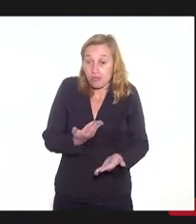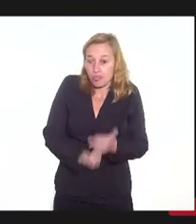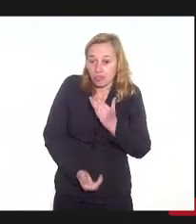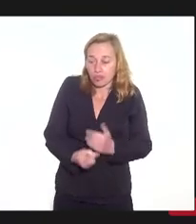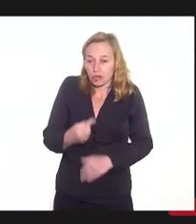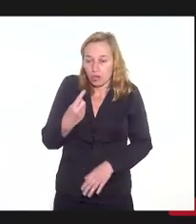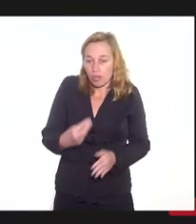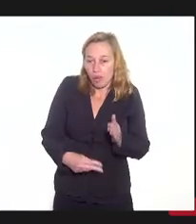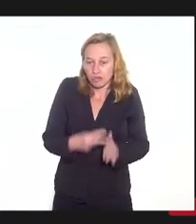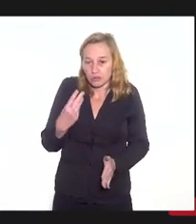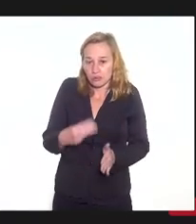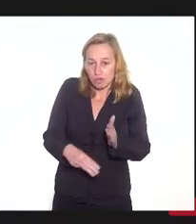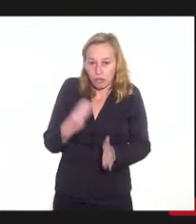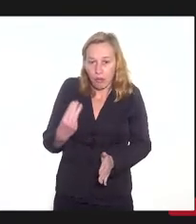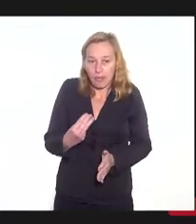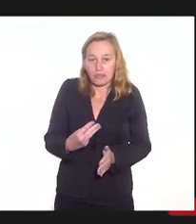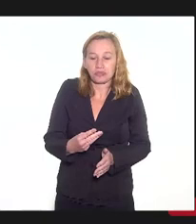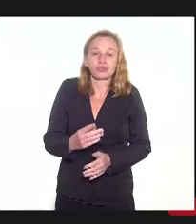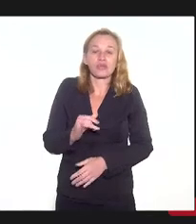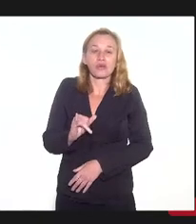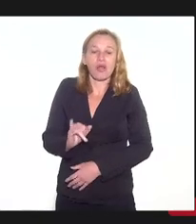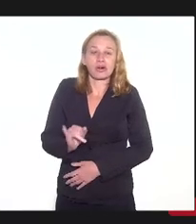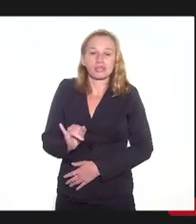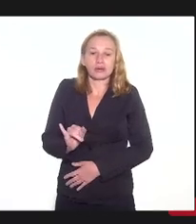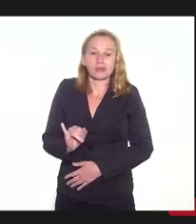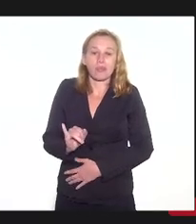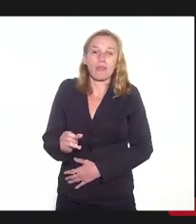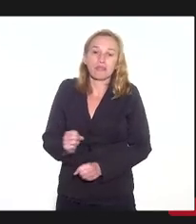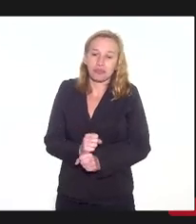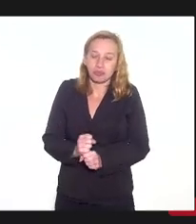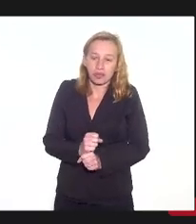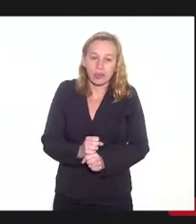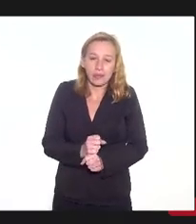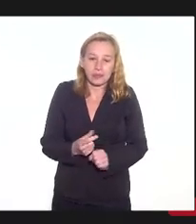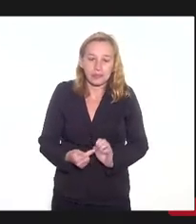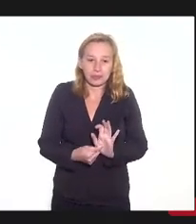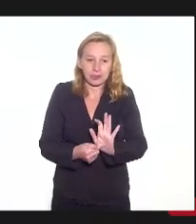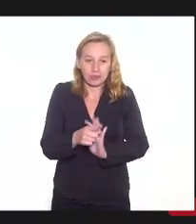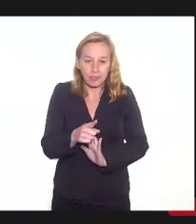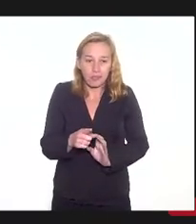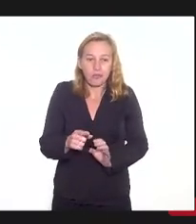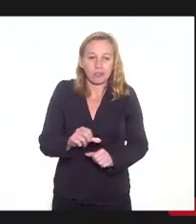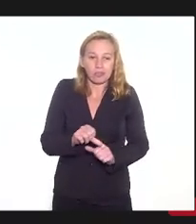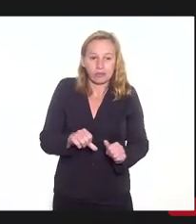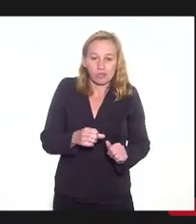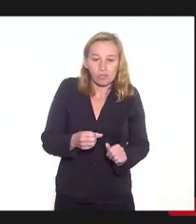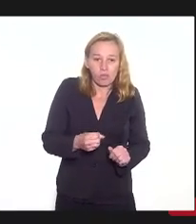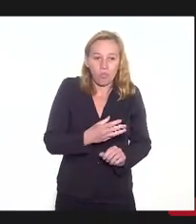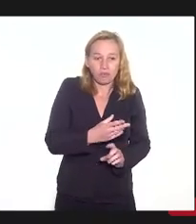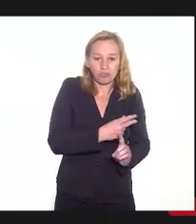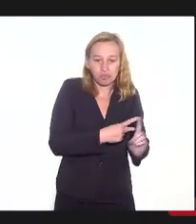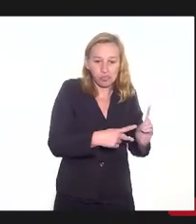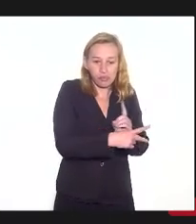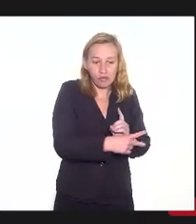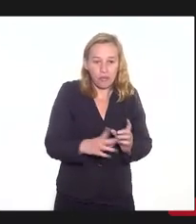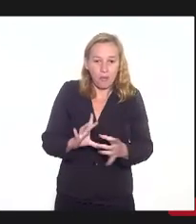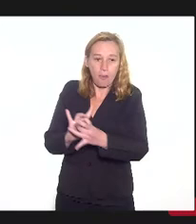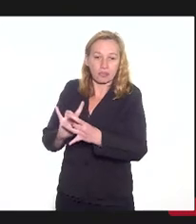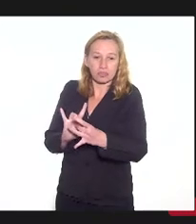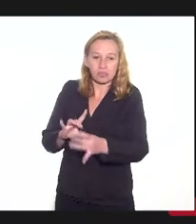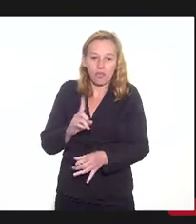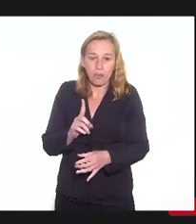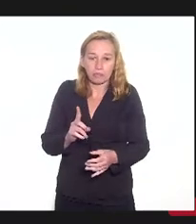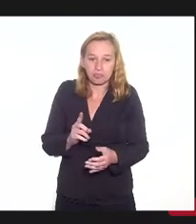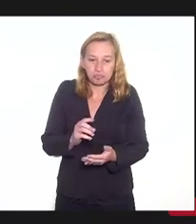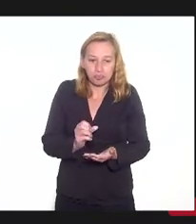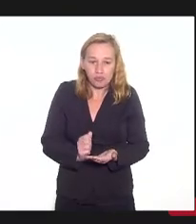a inflação do ano. E esse item da reforma da Previdência da Lutal não é contribuição